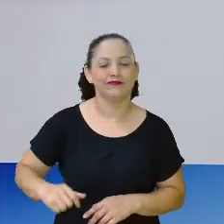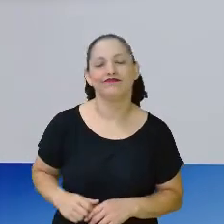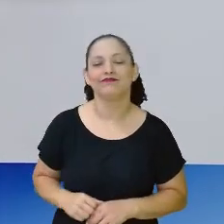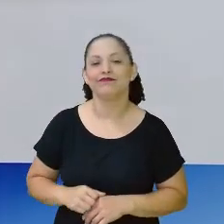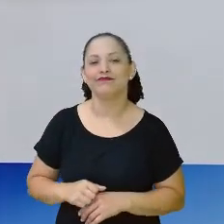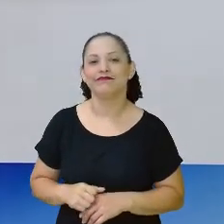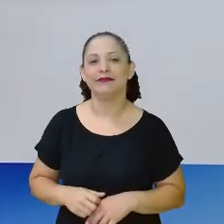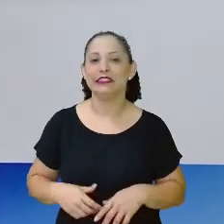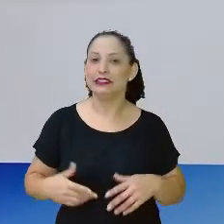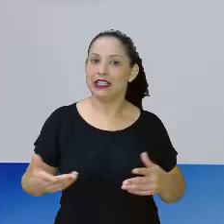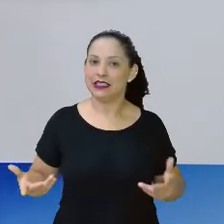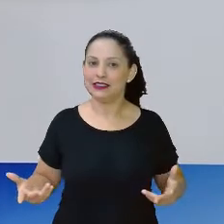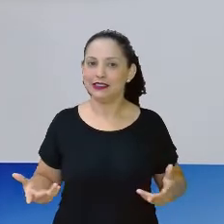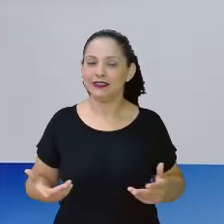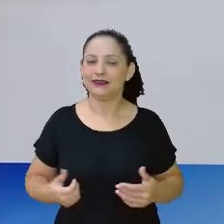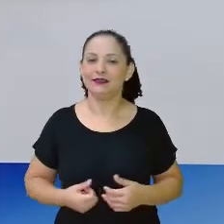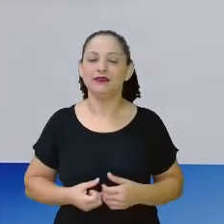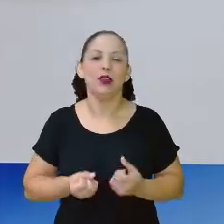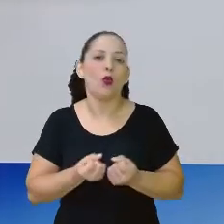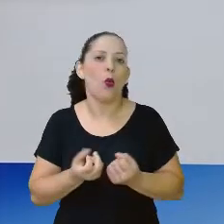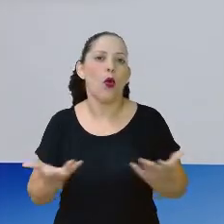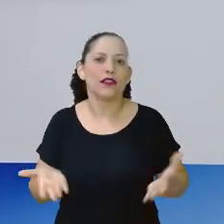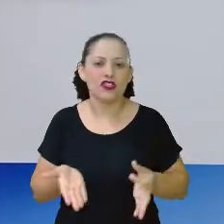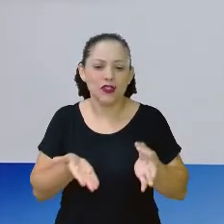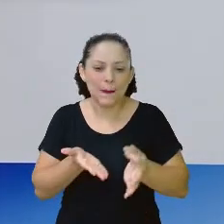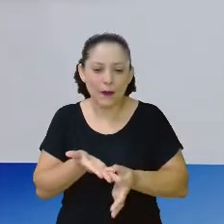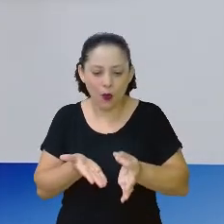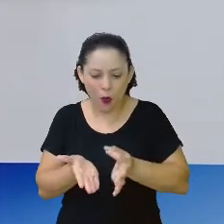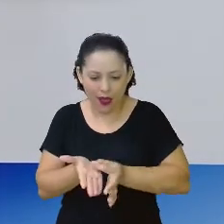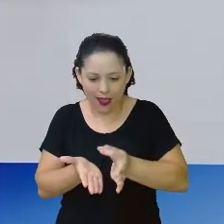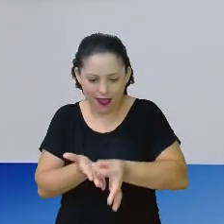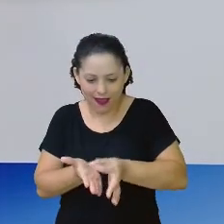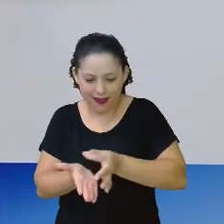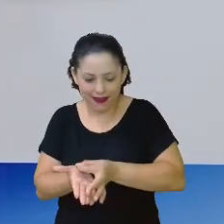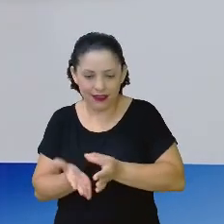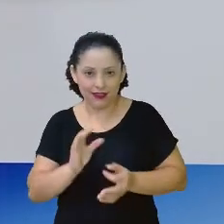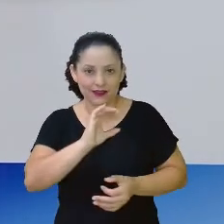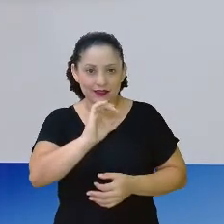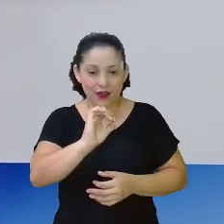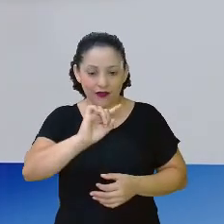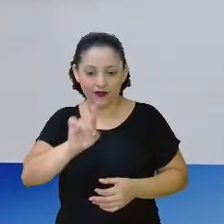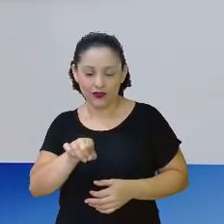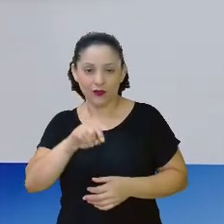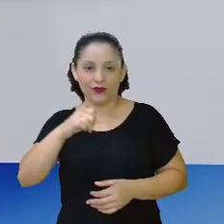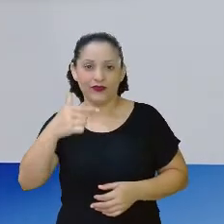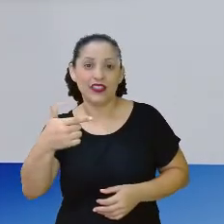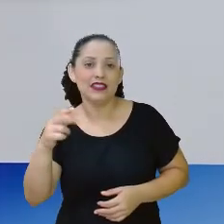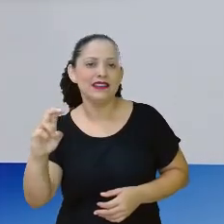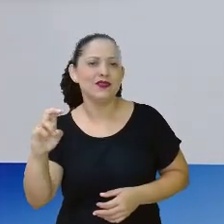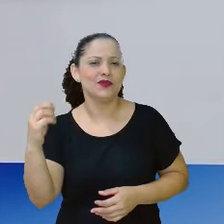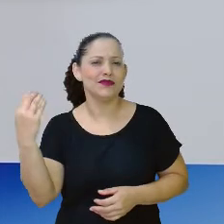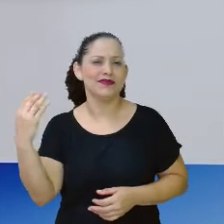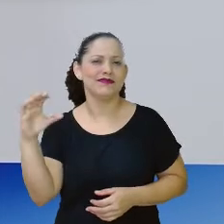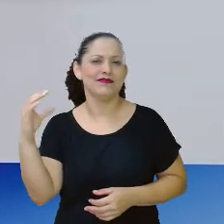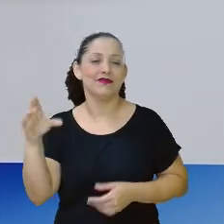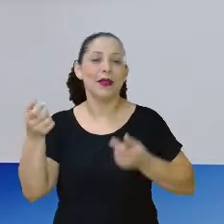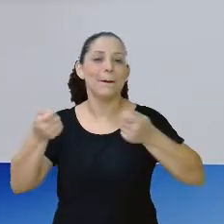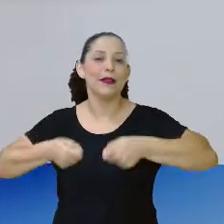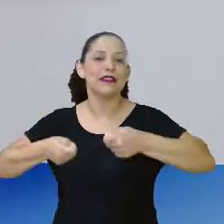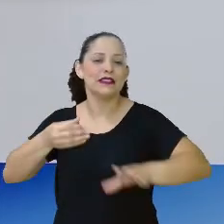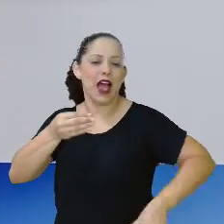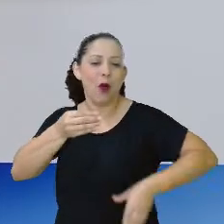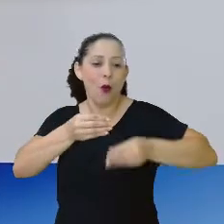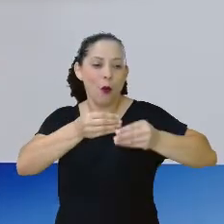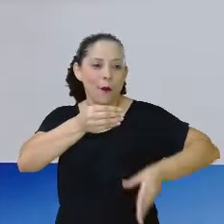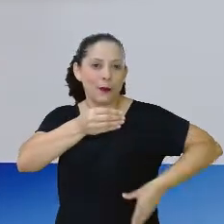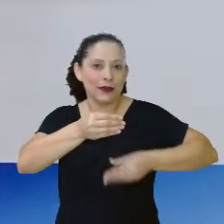25 centavos, quantas moedinhas de 25 centavos eu vou precisar para